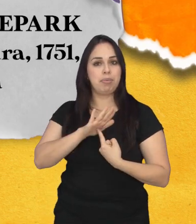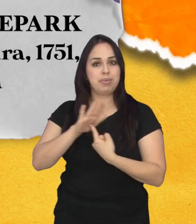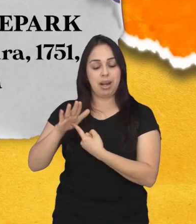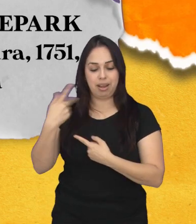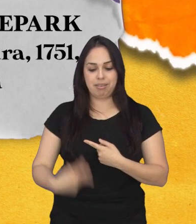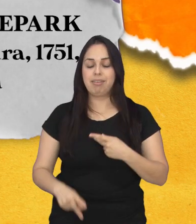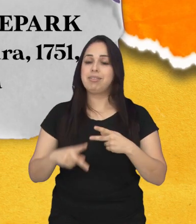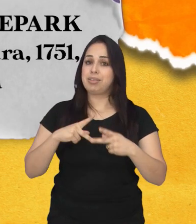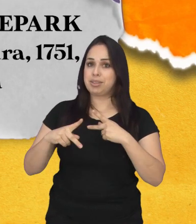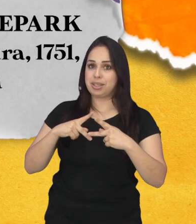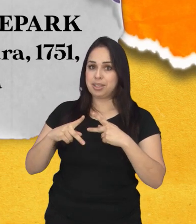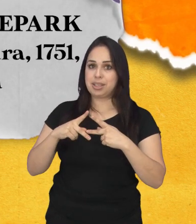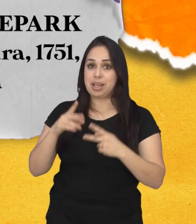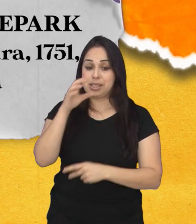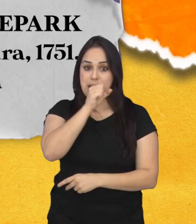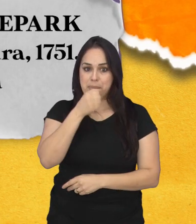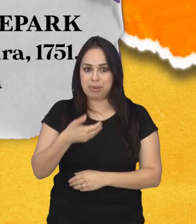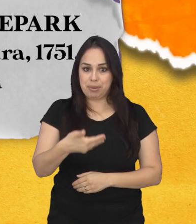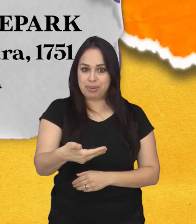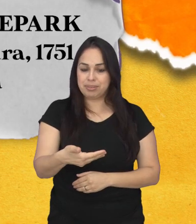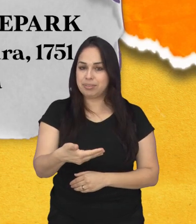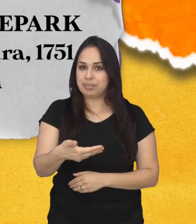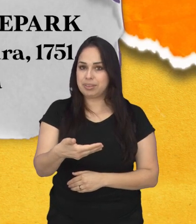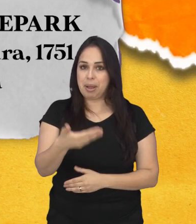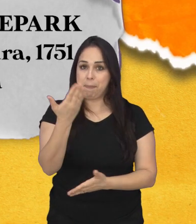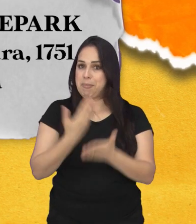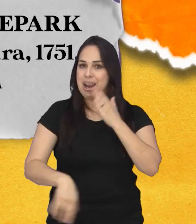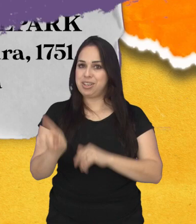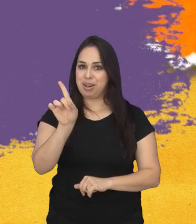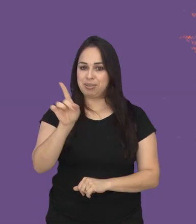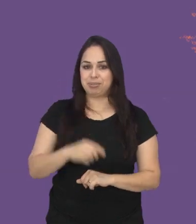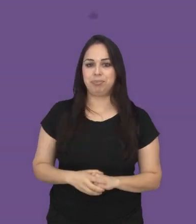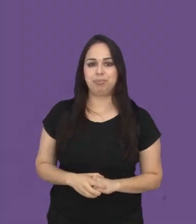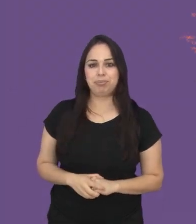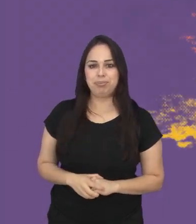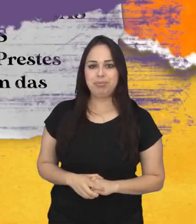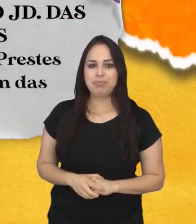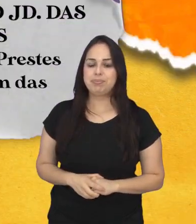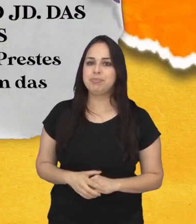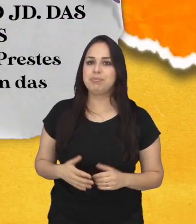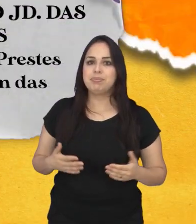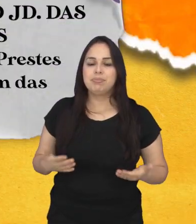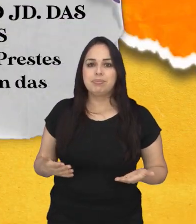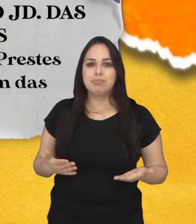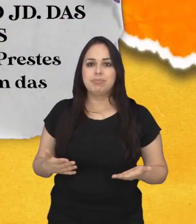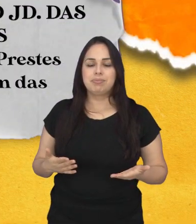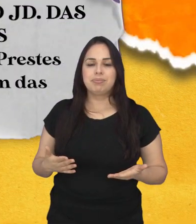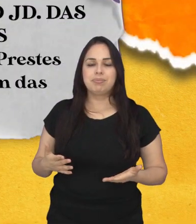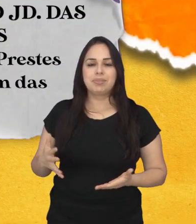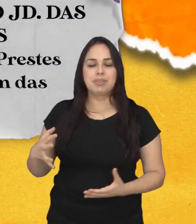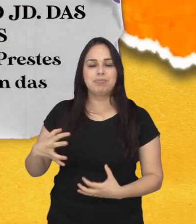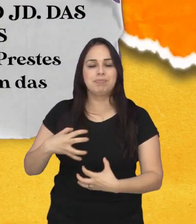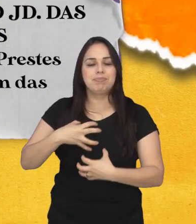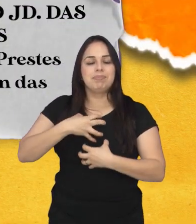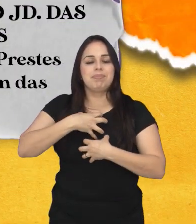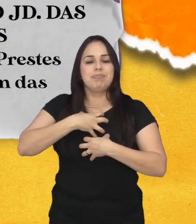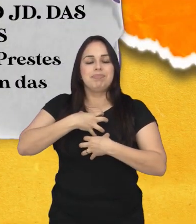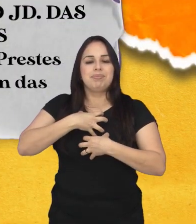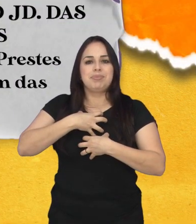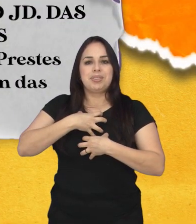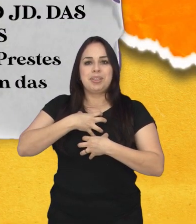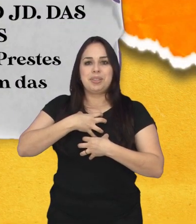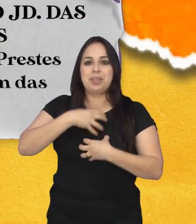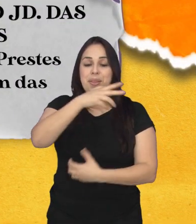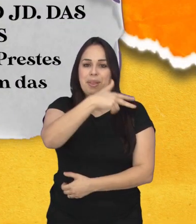apresenta em São José dos Campos neste sábado. Não fique fora dessa! E para mergulhar no espírito de Natal, a